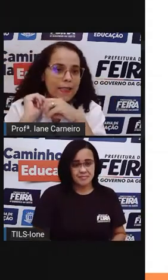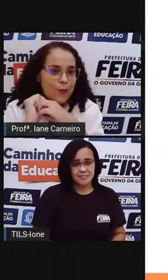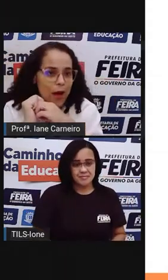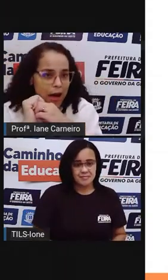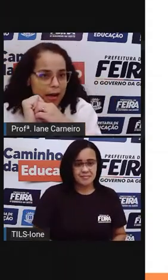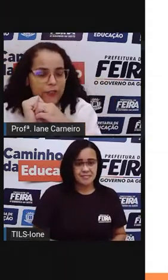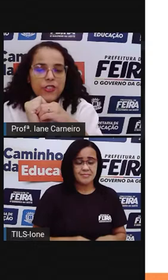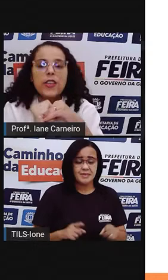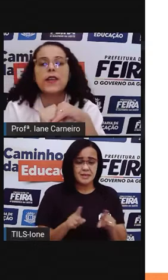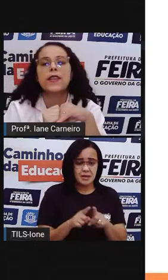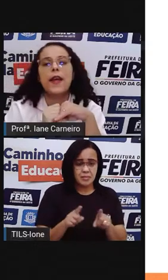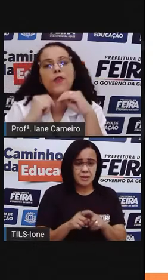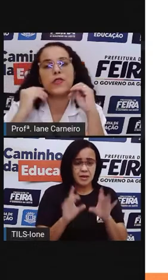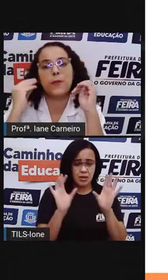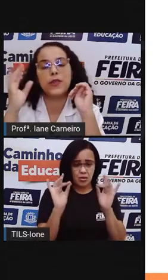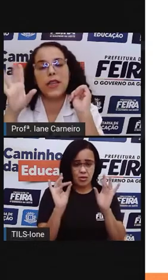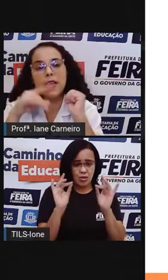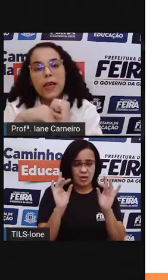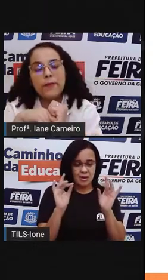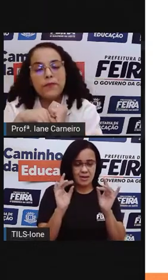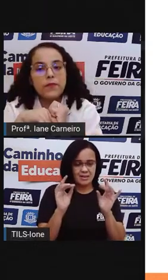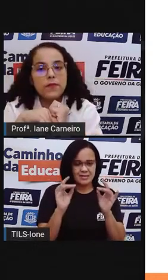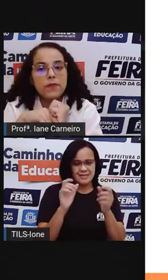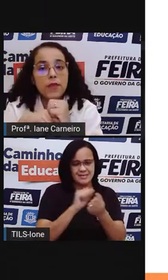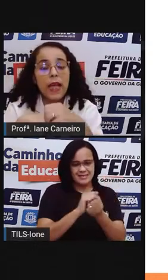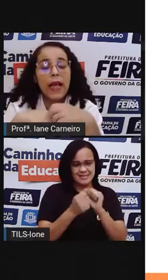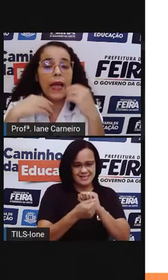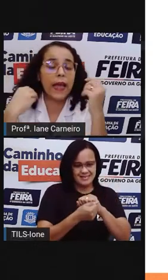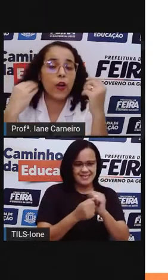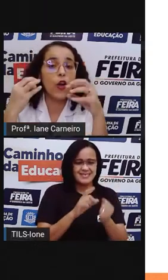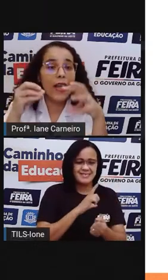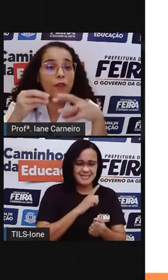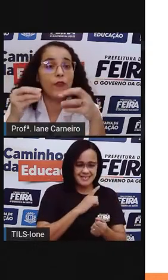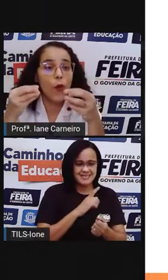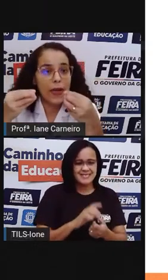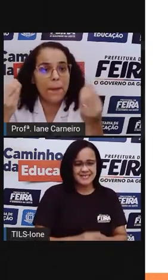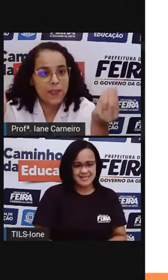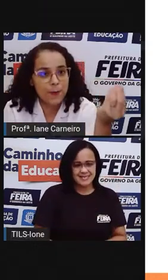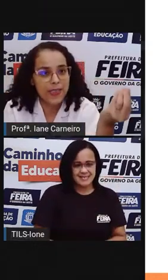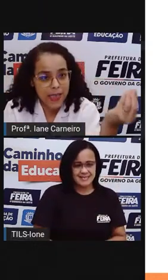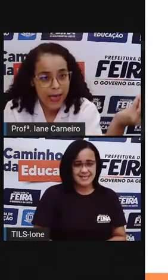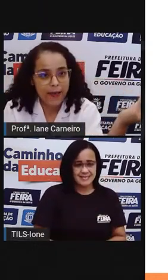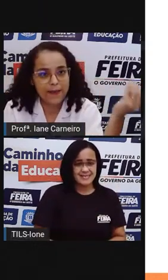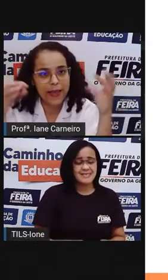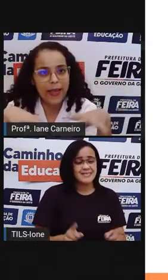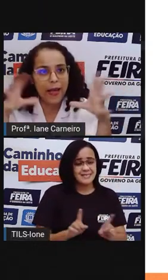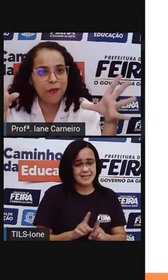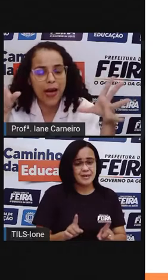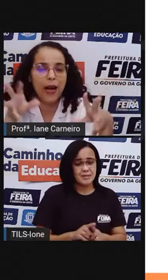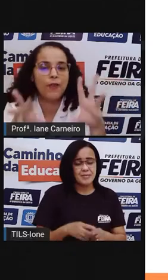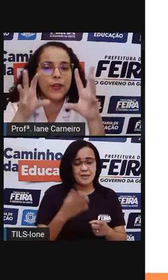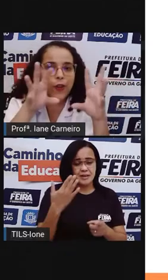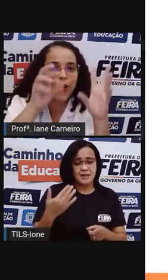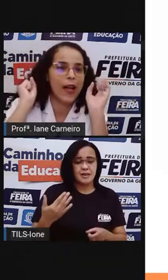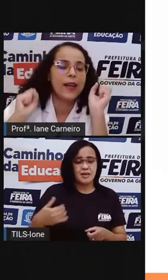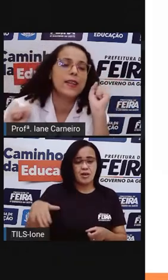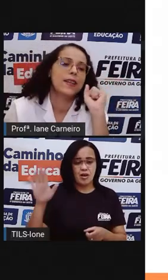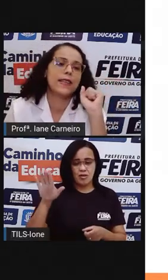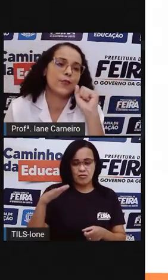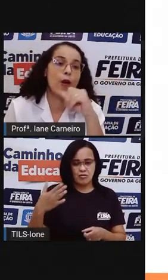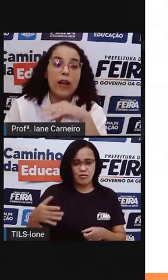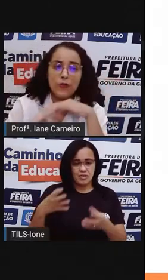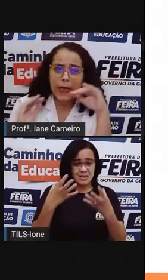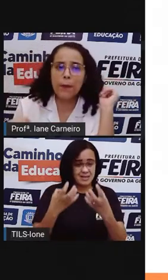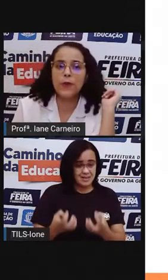colar na sua arte, né? Ou você poderia colar folha mesmo aí seca, né? Que caiu da árvore e colar